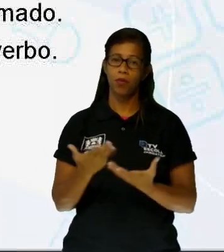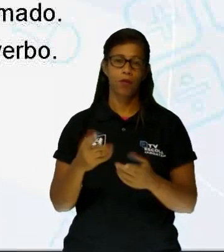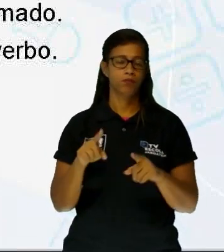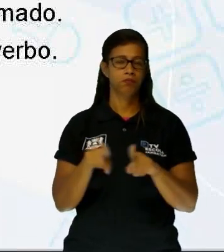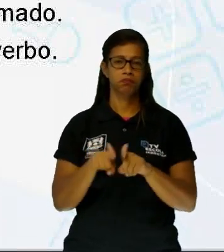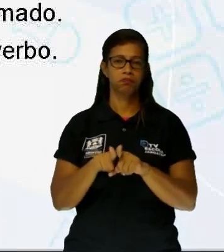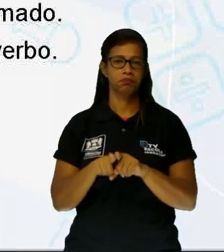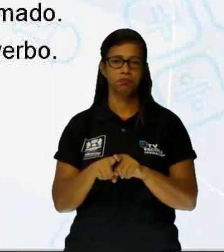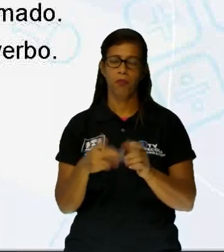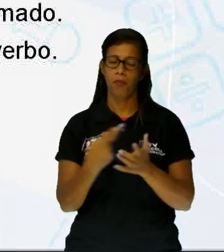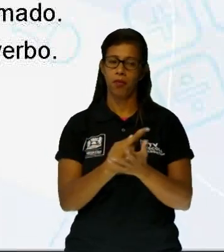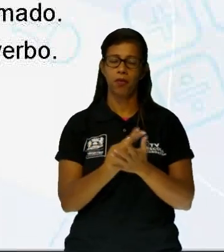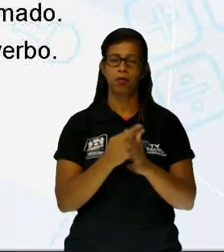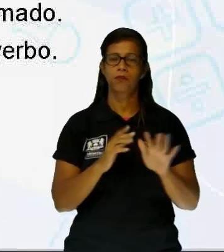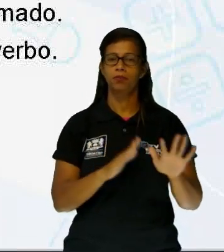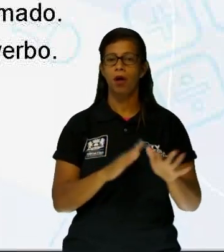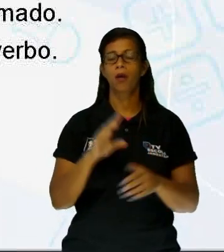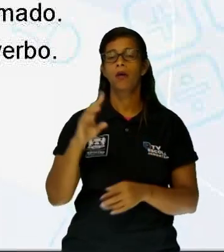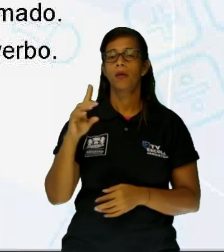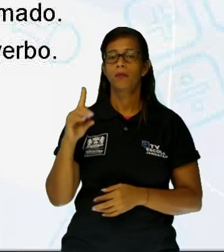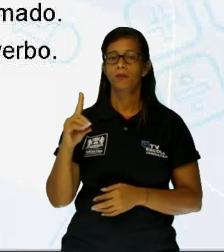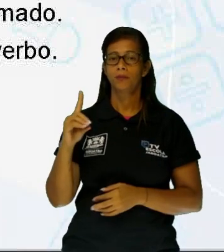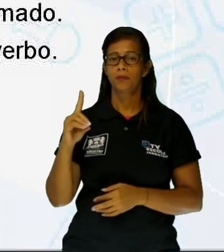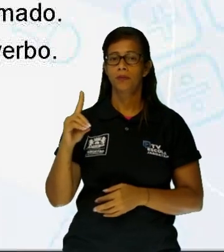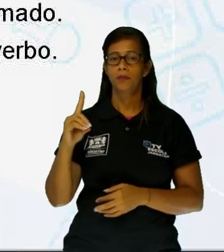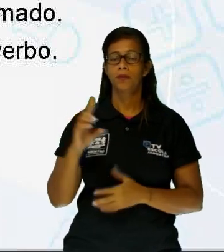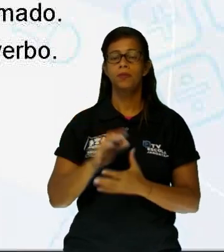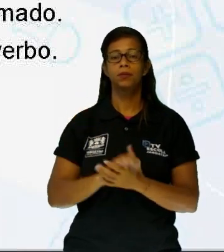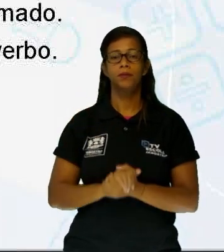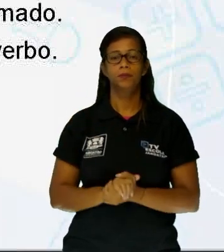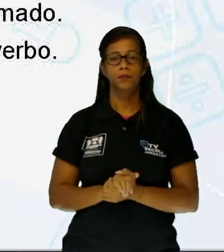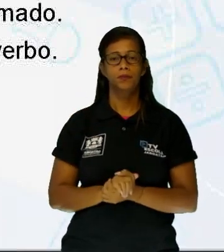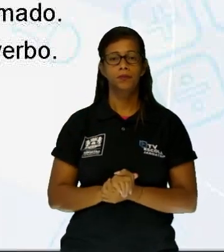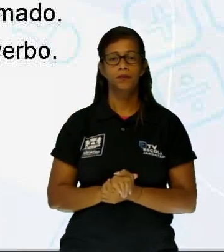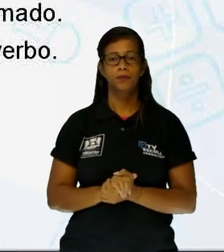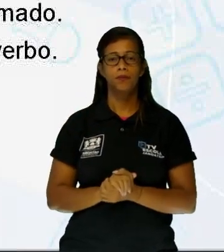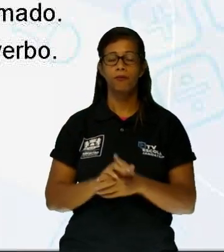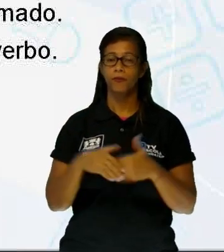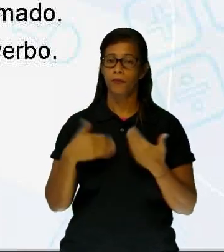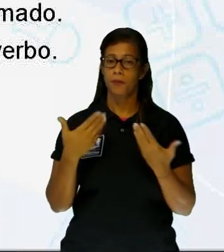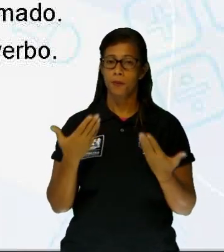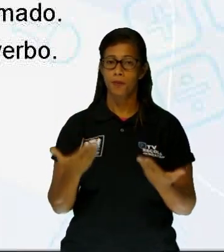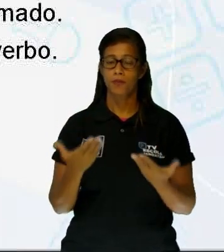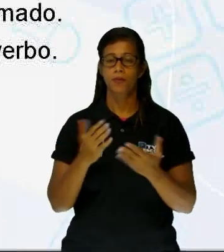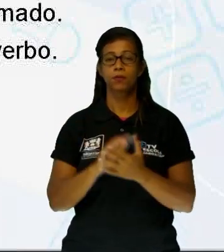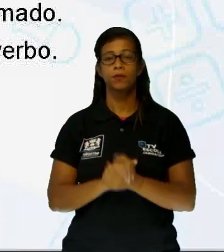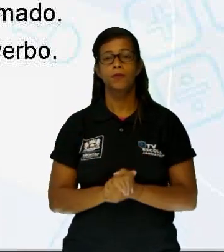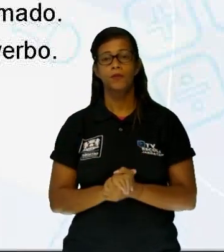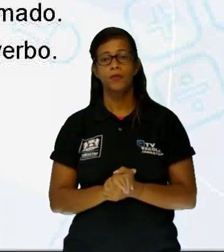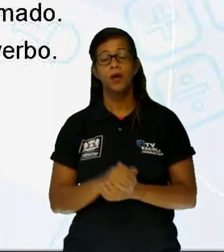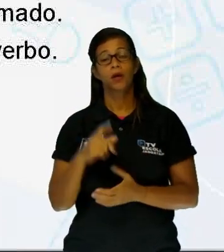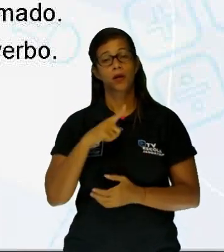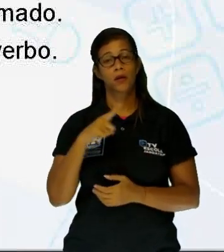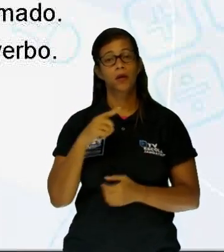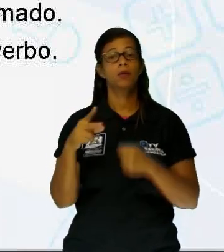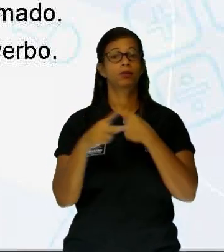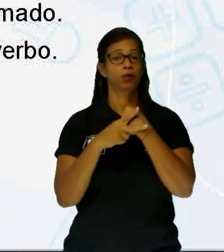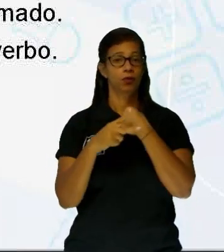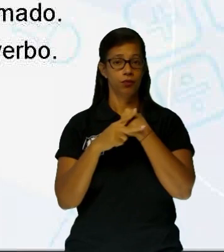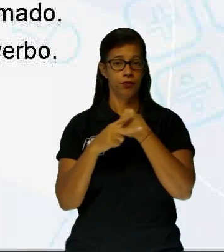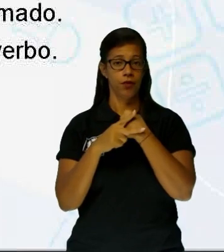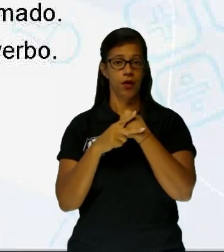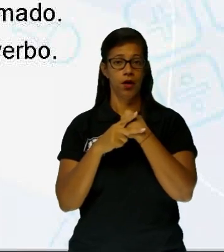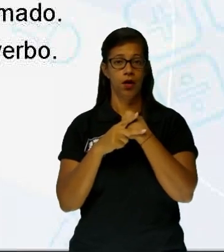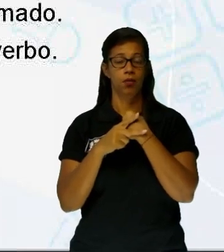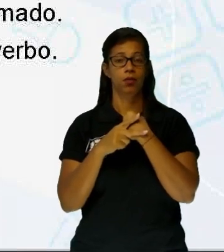A letra D. Função predicativa atribuída a um seno animado. Bom, para que eu tivesse função predicativa, eu teria que ter um verbo de ligação. Eu não tenho isso